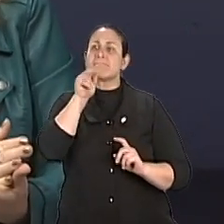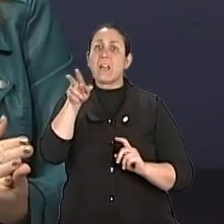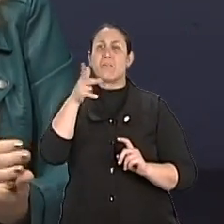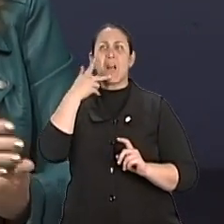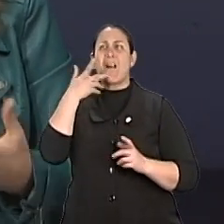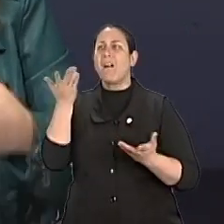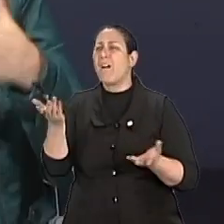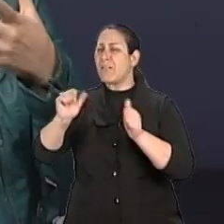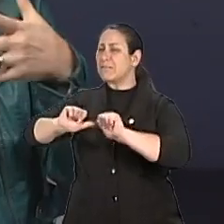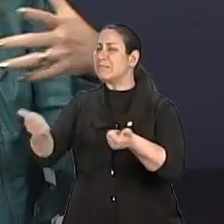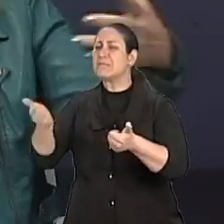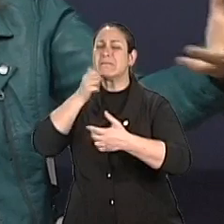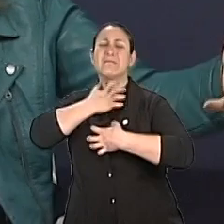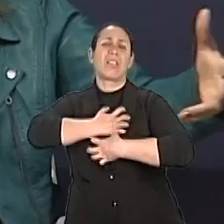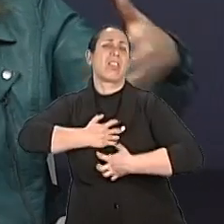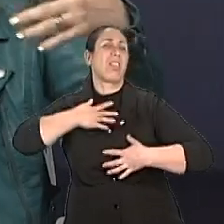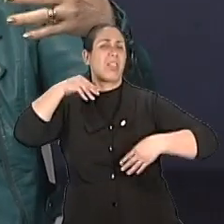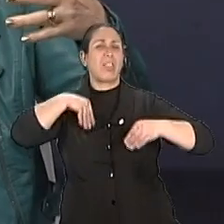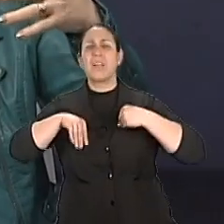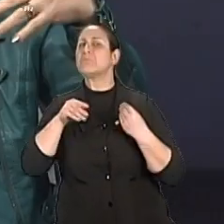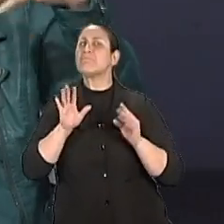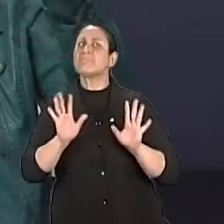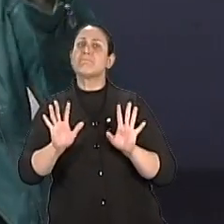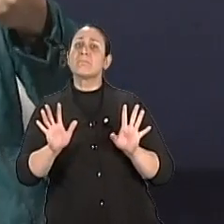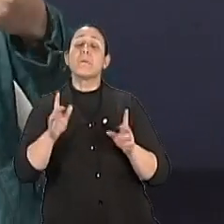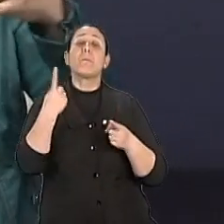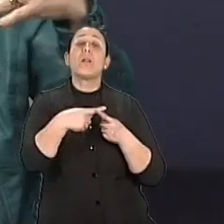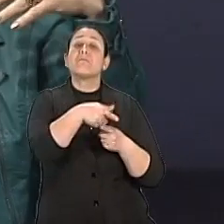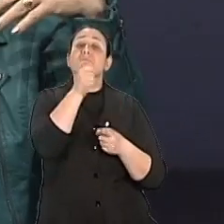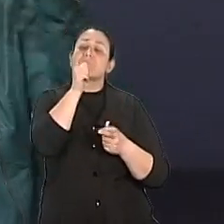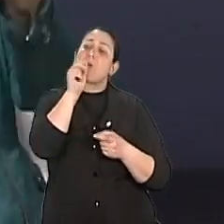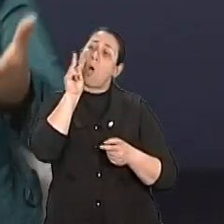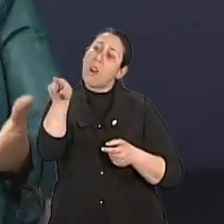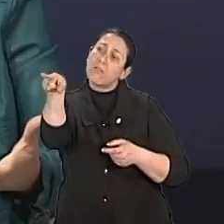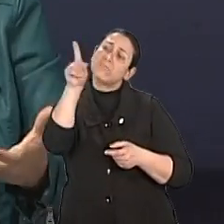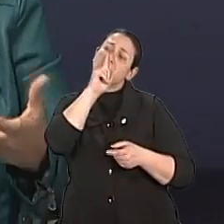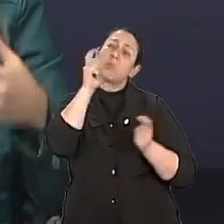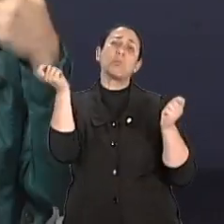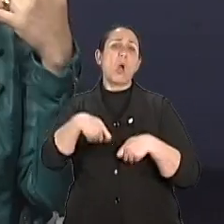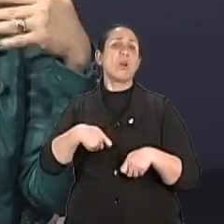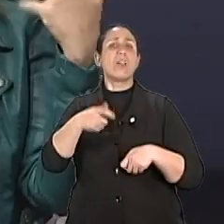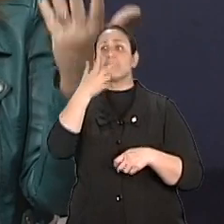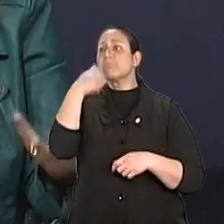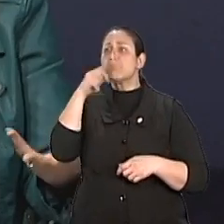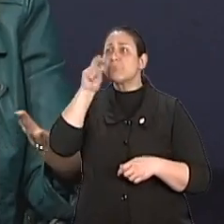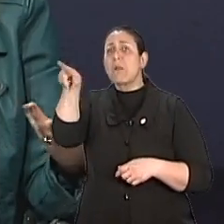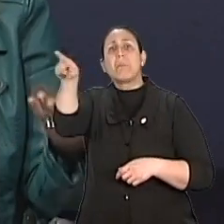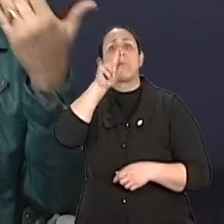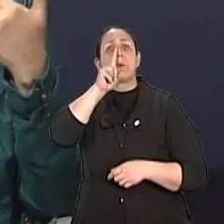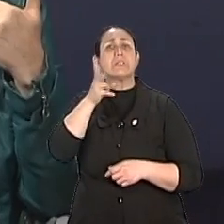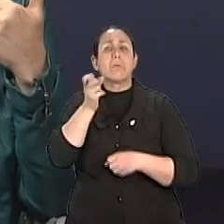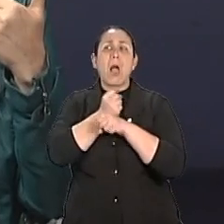significativa, porque elas veem a possibilidade de que a mãe possa ter outras atividades e ser feliz.